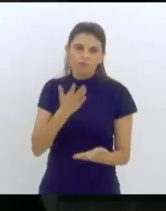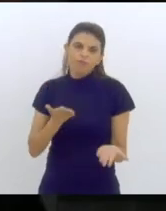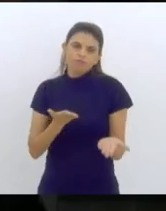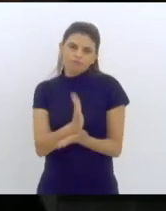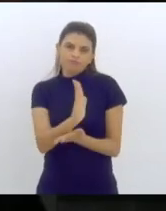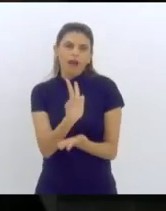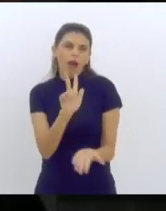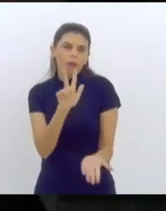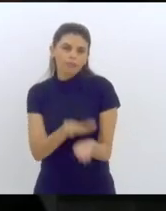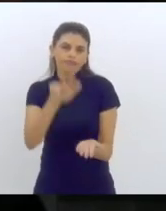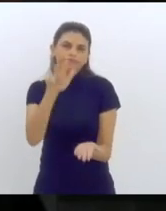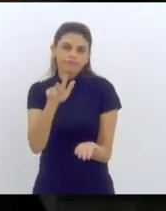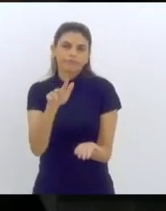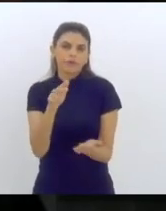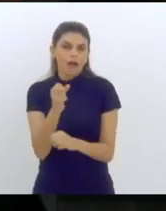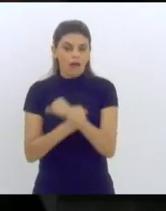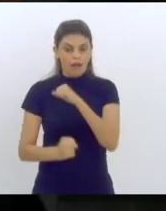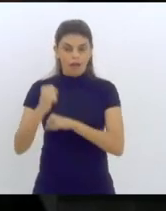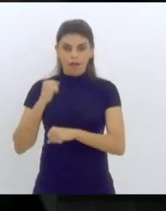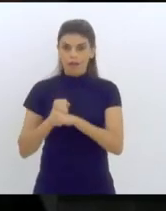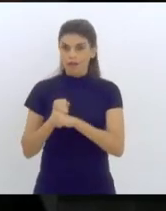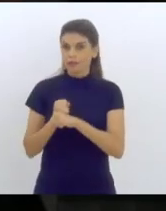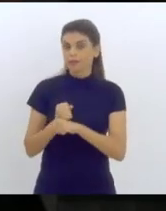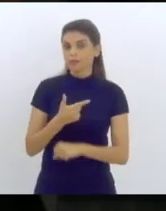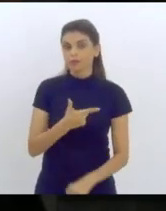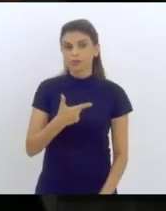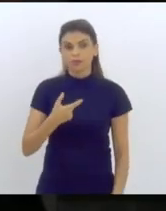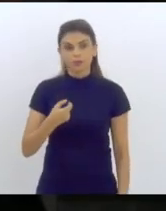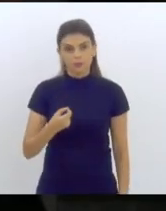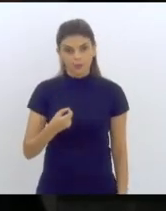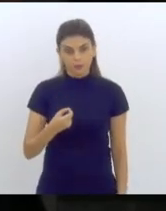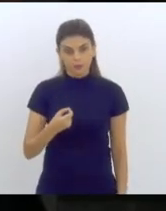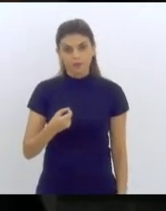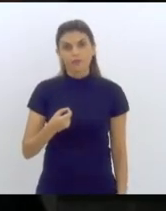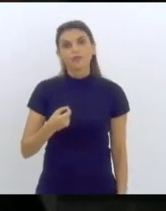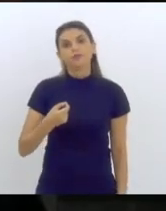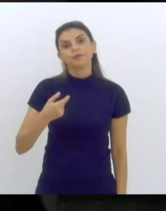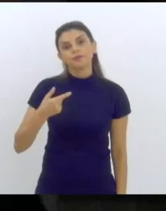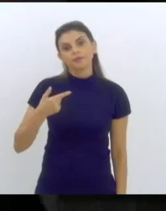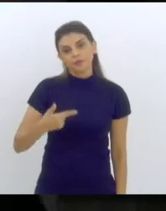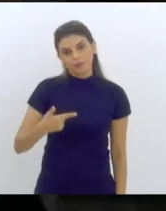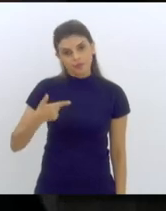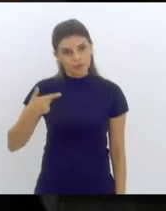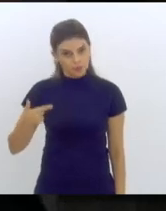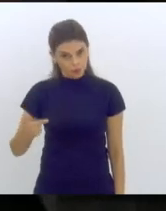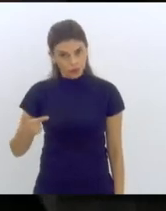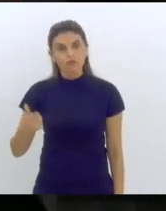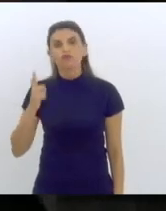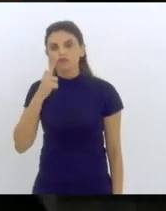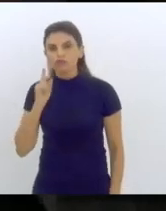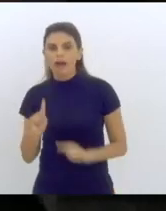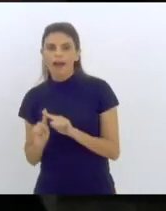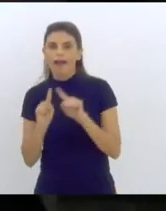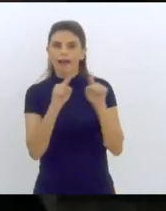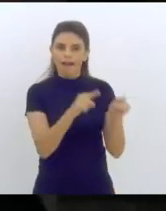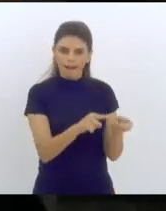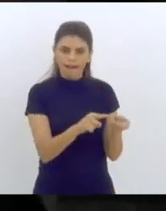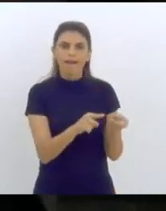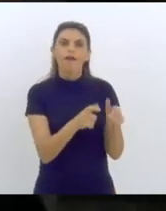no ano passado, encaminhado à Câmara de Vereadores. E, no final do dia,